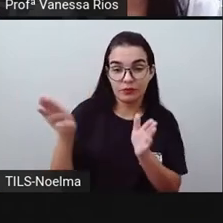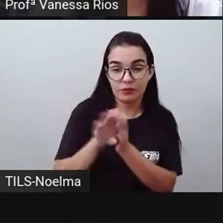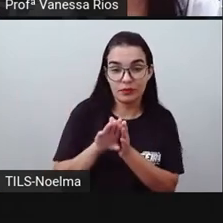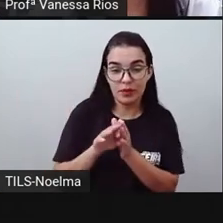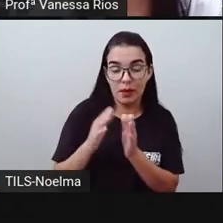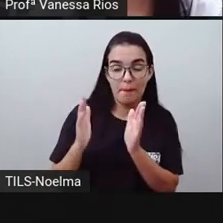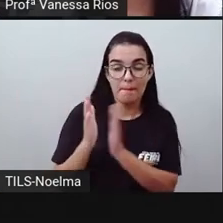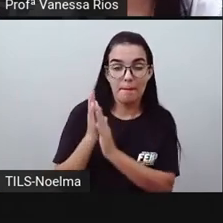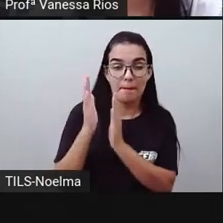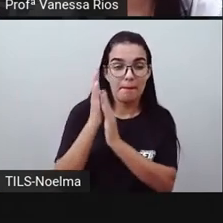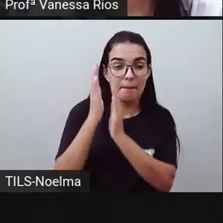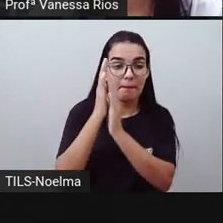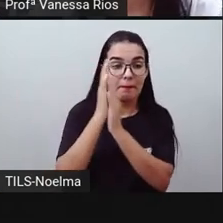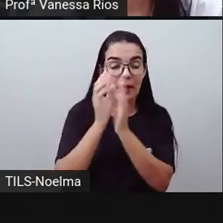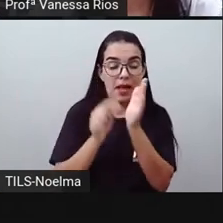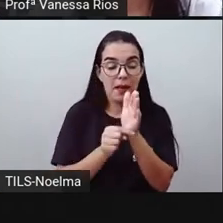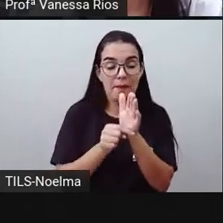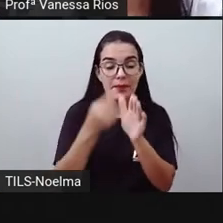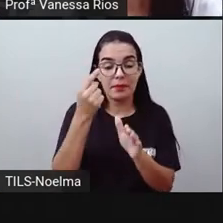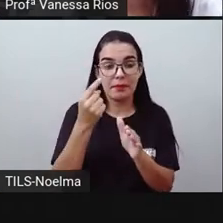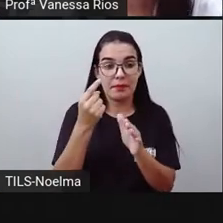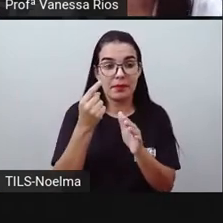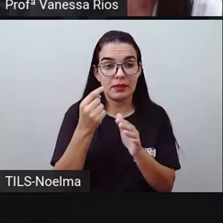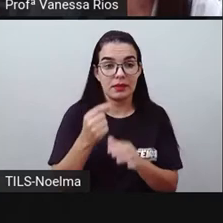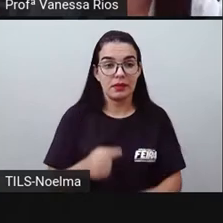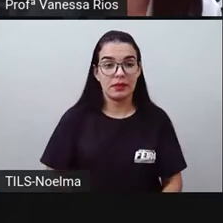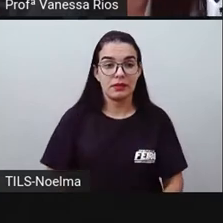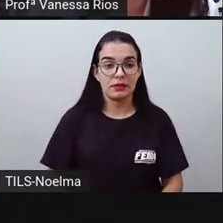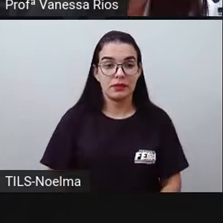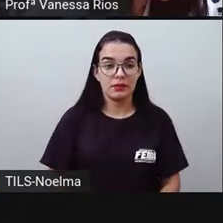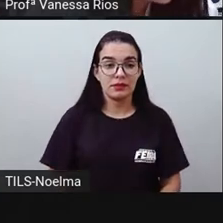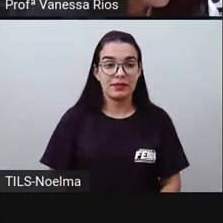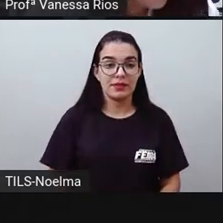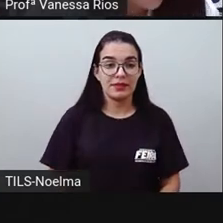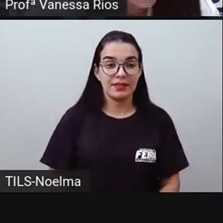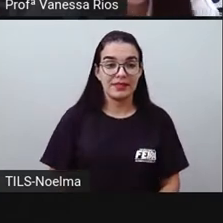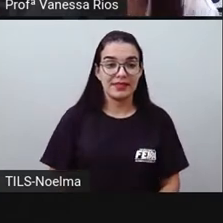da estrada da primeira... Ah, meu Deus, o eu embolei foi tudo.